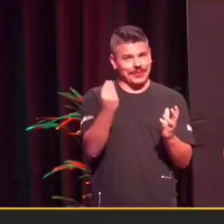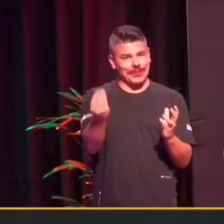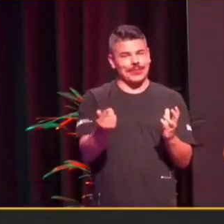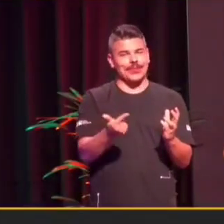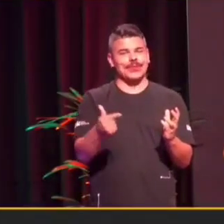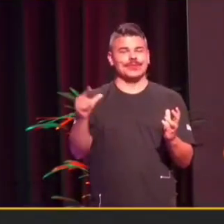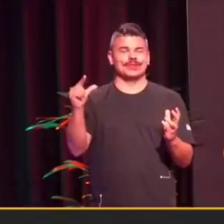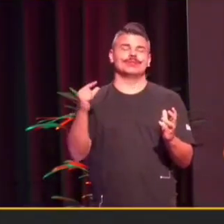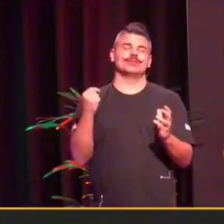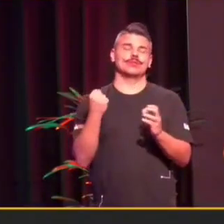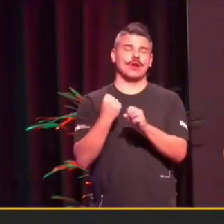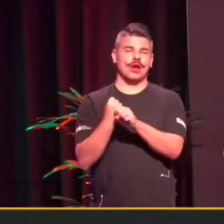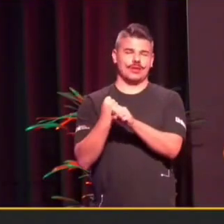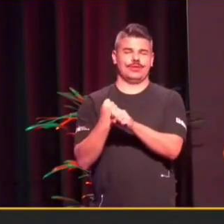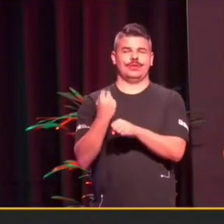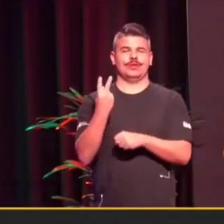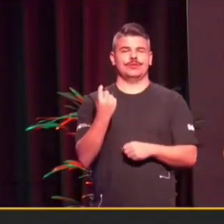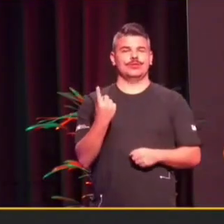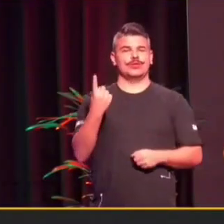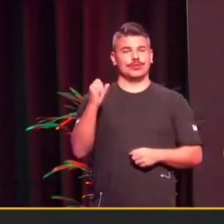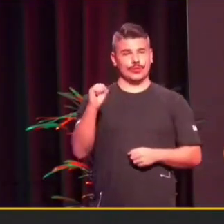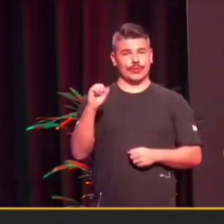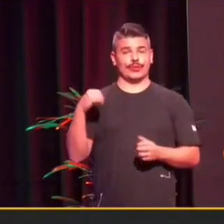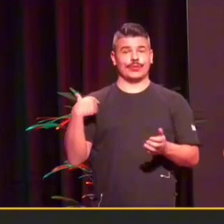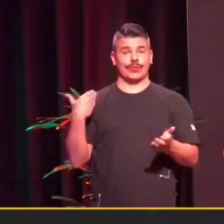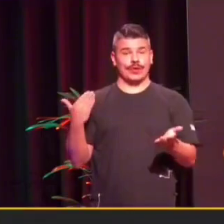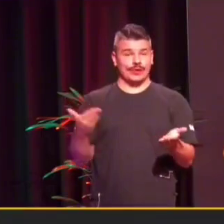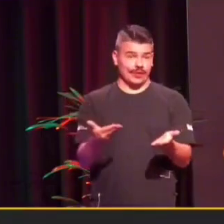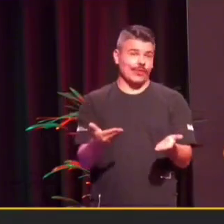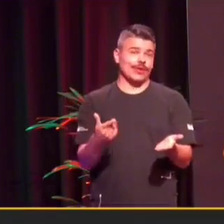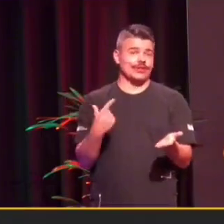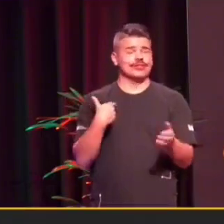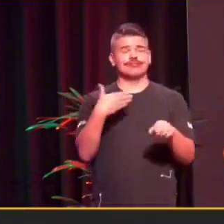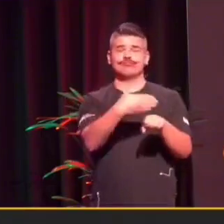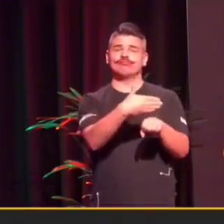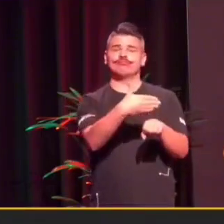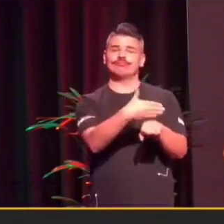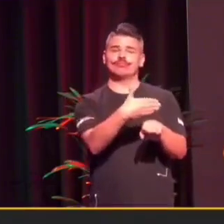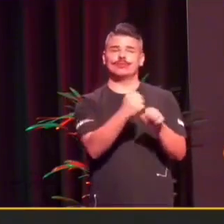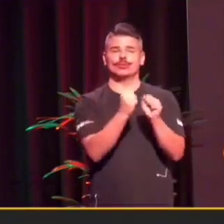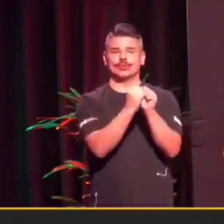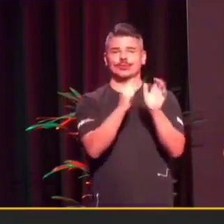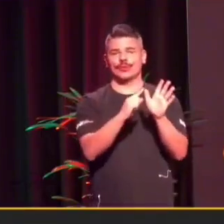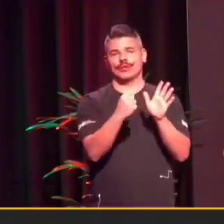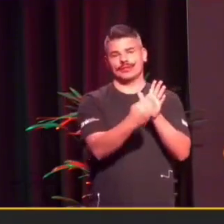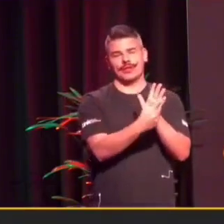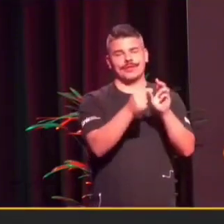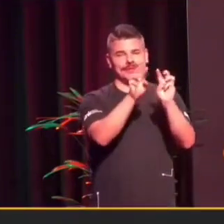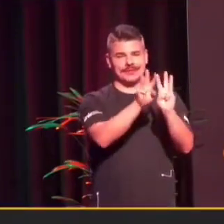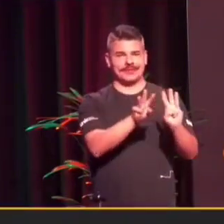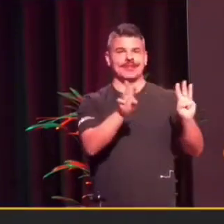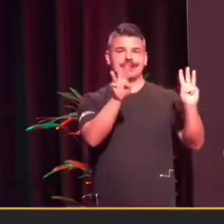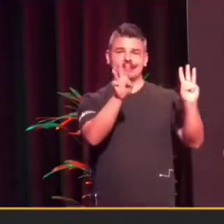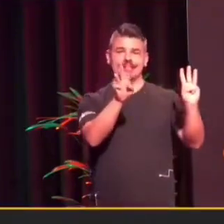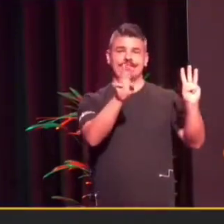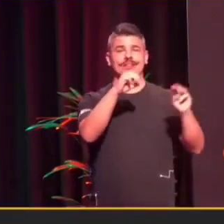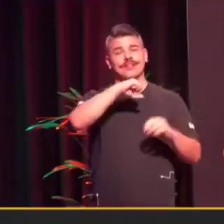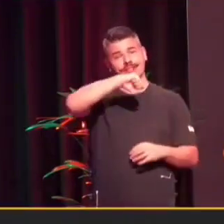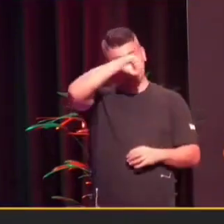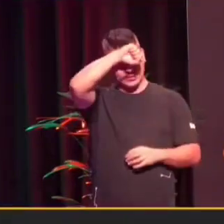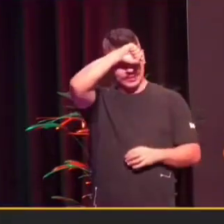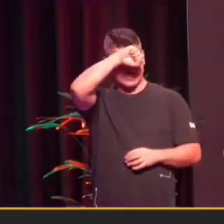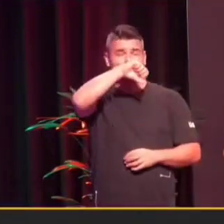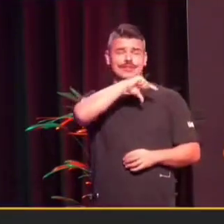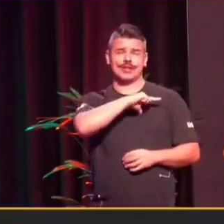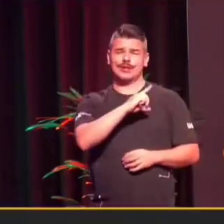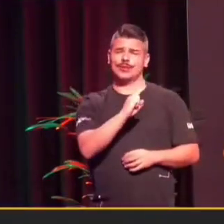Desde 2018, a gente traz essa acessibilidade através da HandTalk no site da Samsung. São mais de